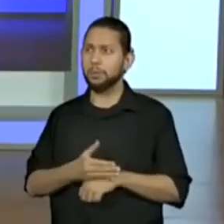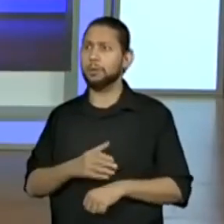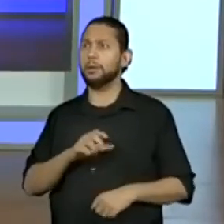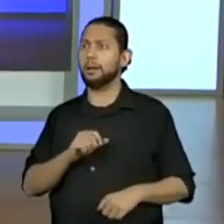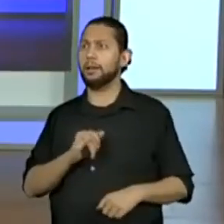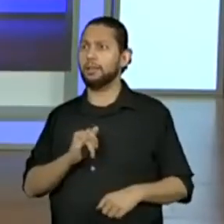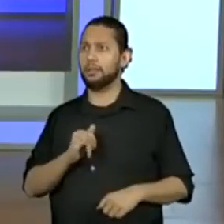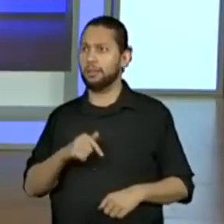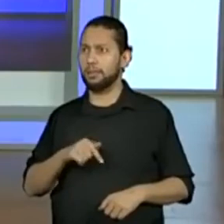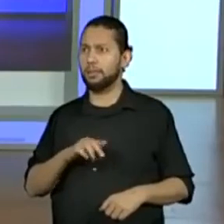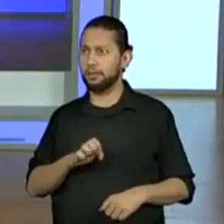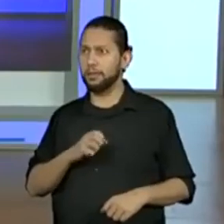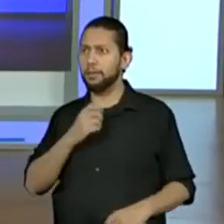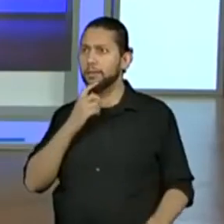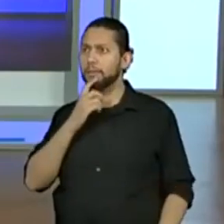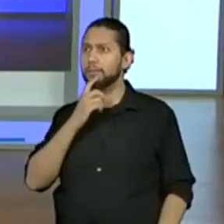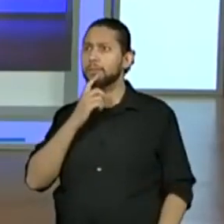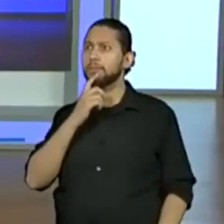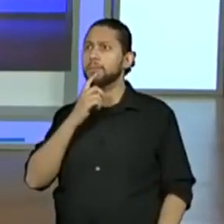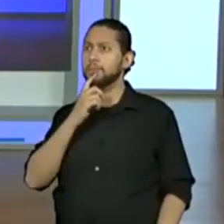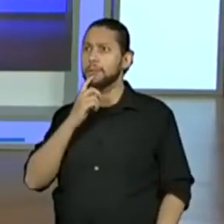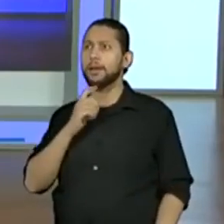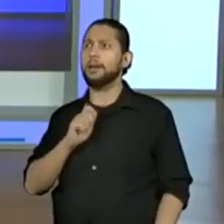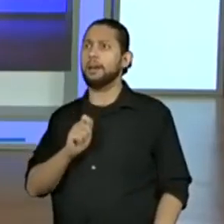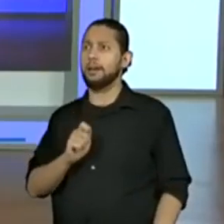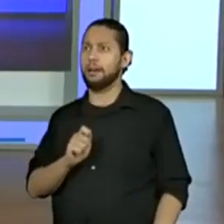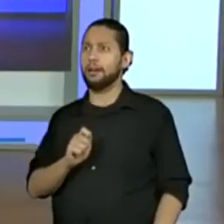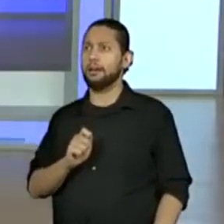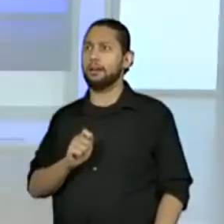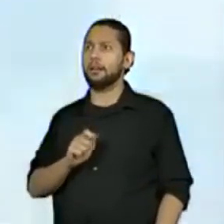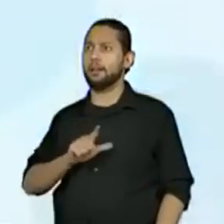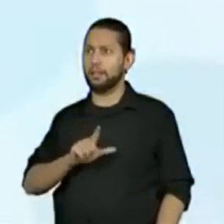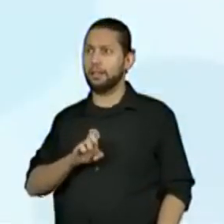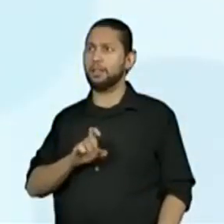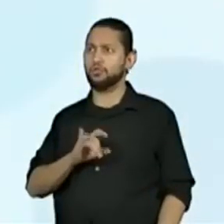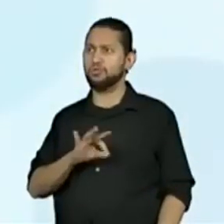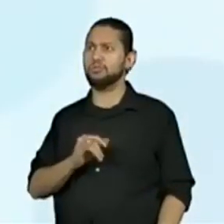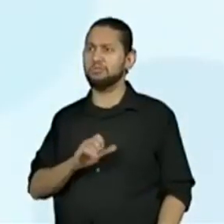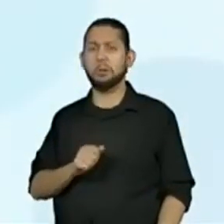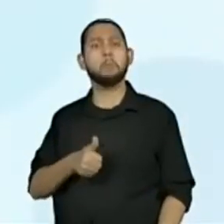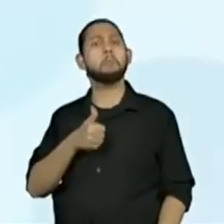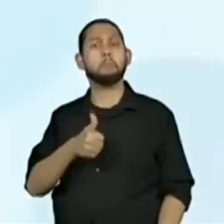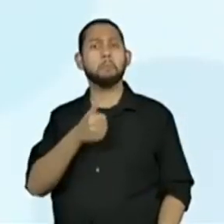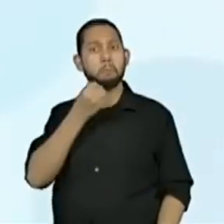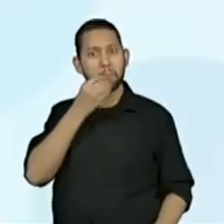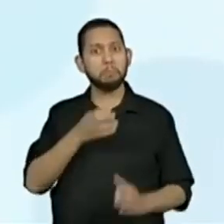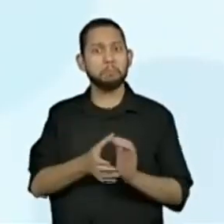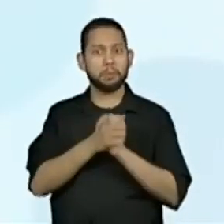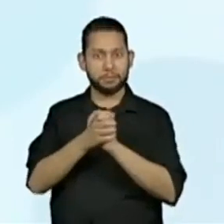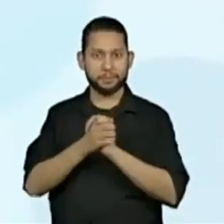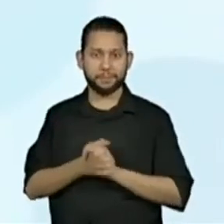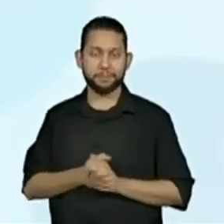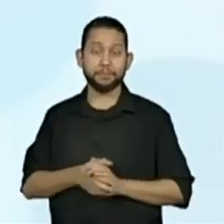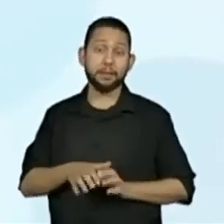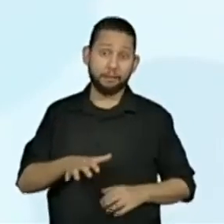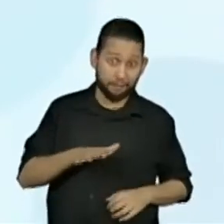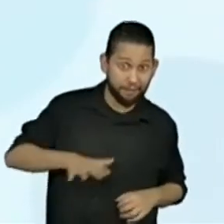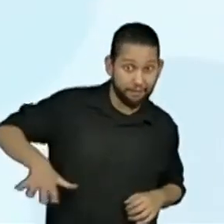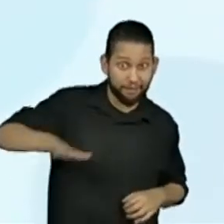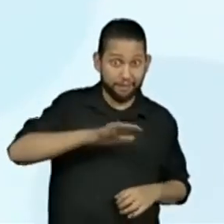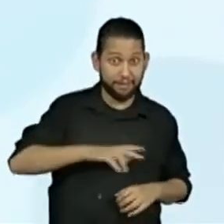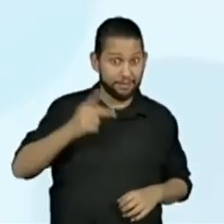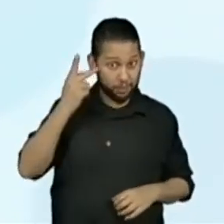Elisa, Alésio, legal. Então, vamos lá. Na área urbana de São Paulo, por exemplo, existe apenas cerca de